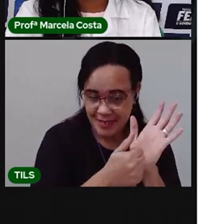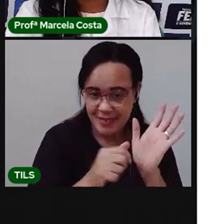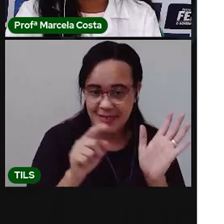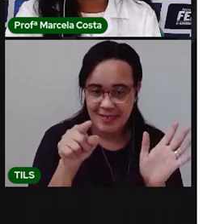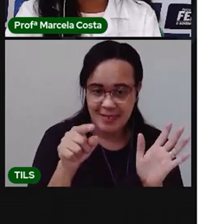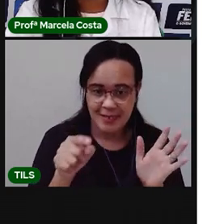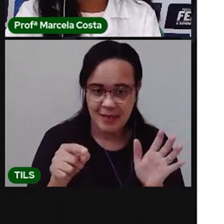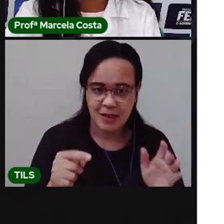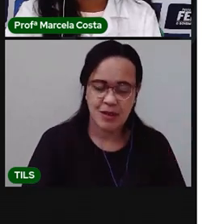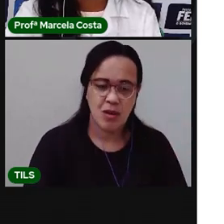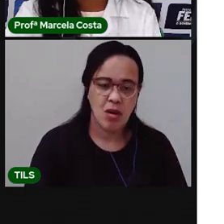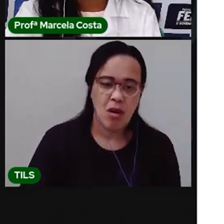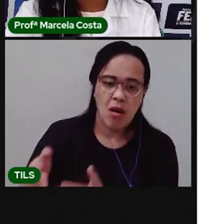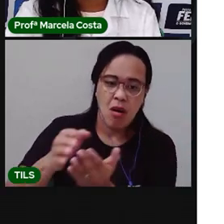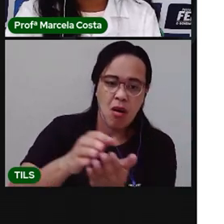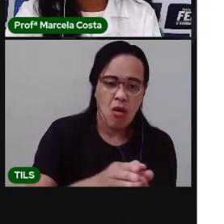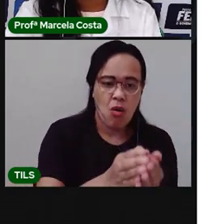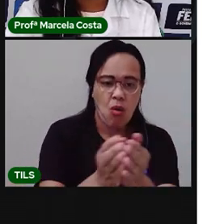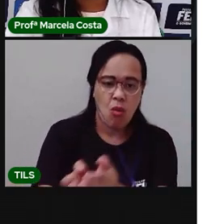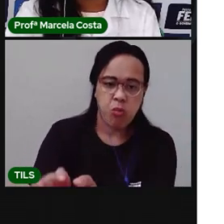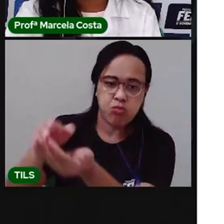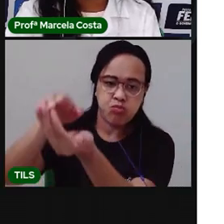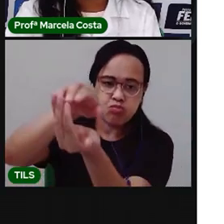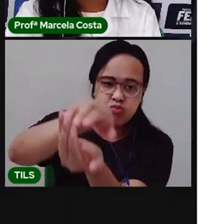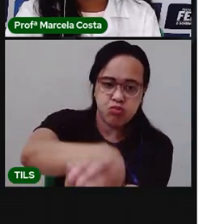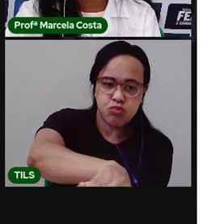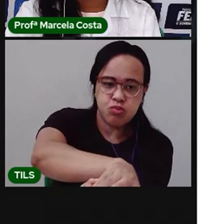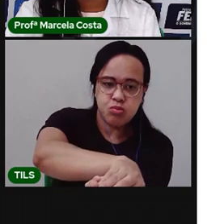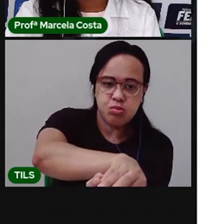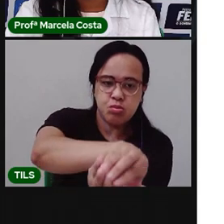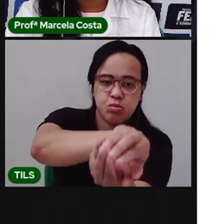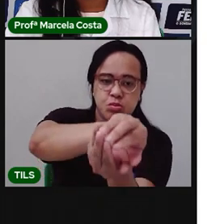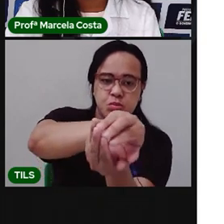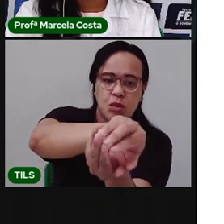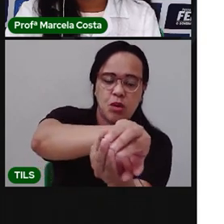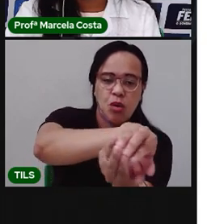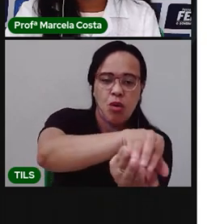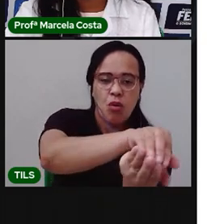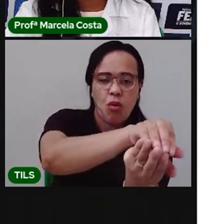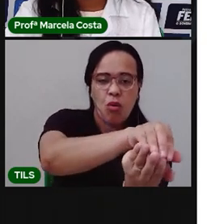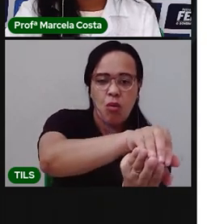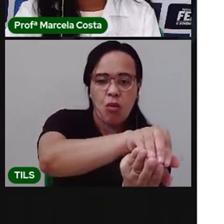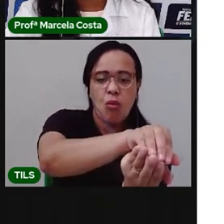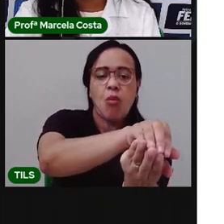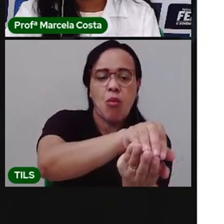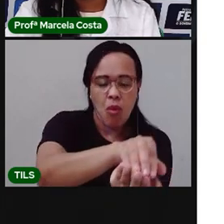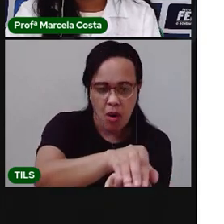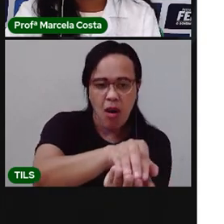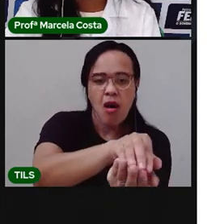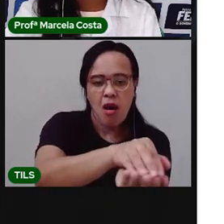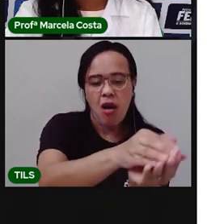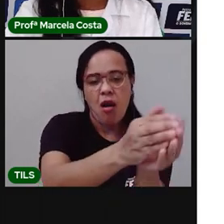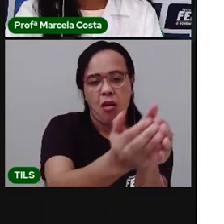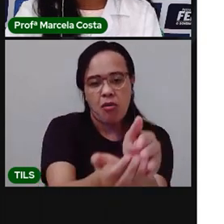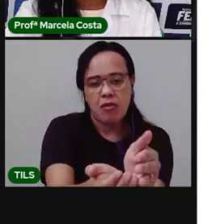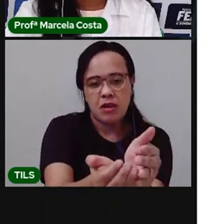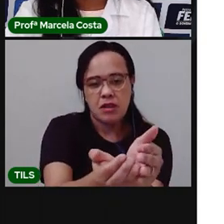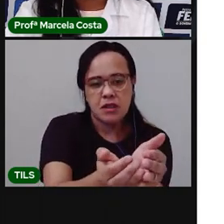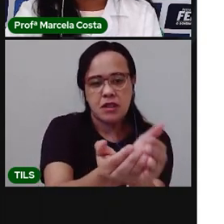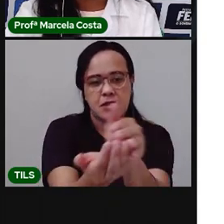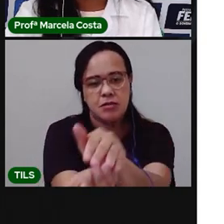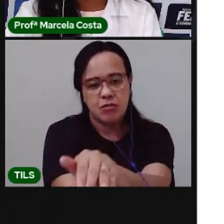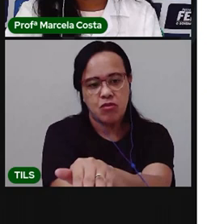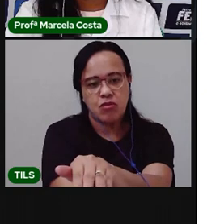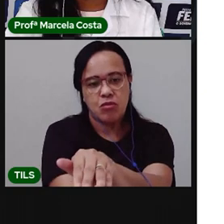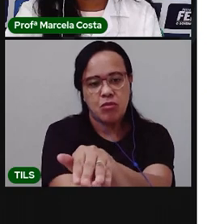Essa canoa virou. Olha a escrita. Virou. Então,